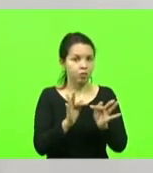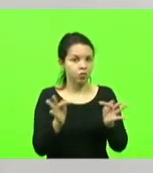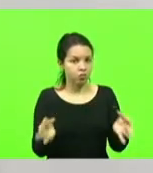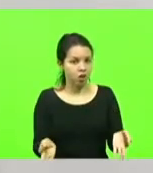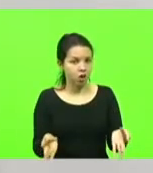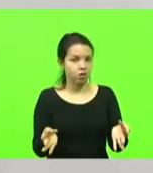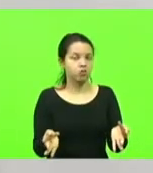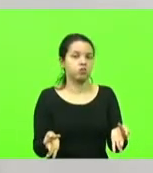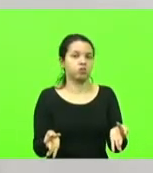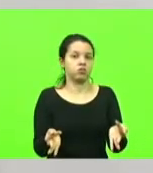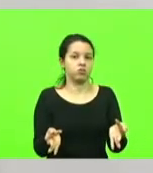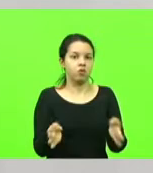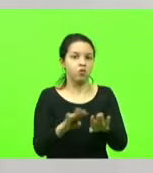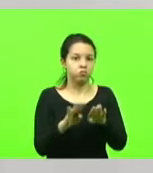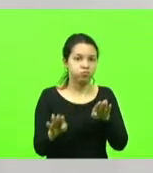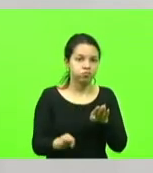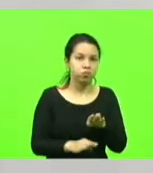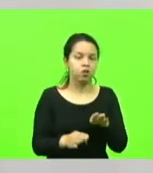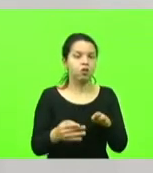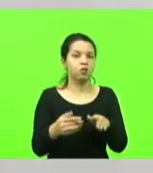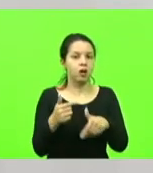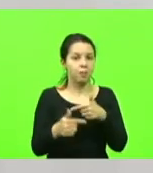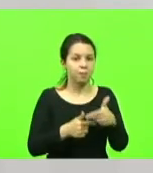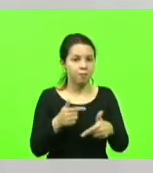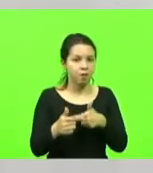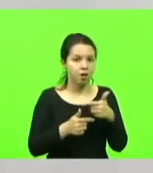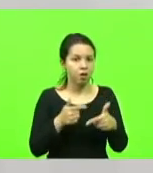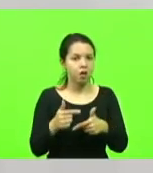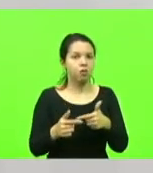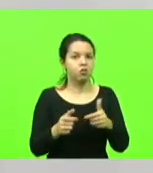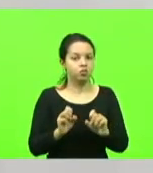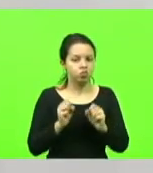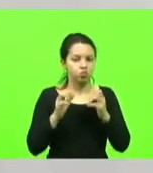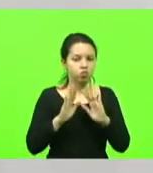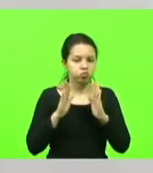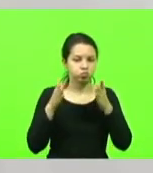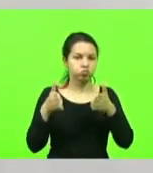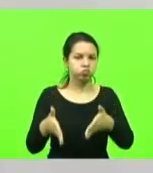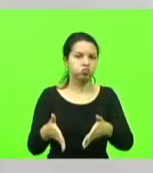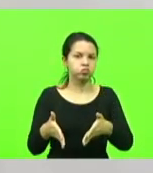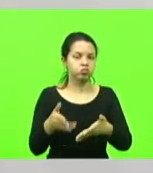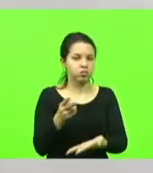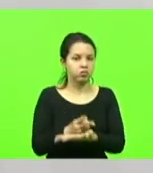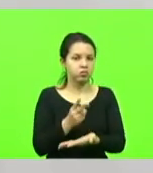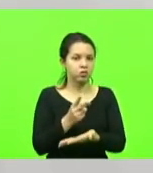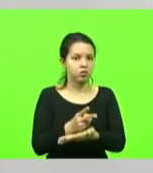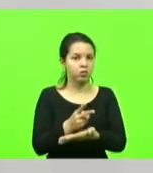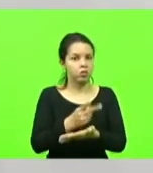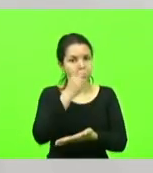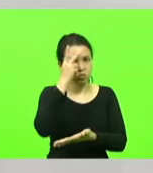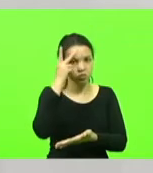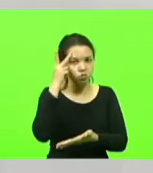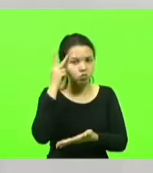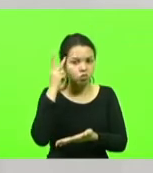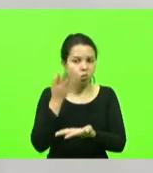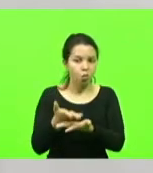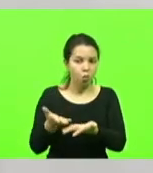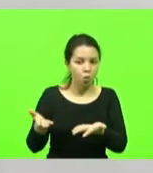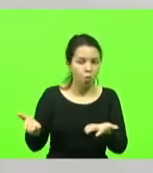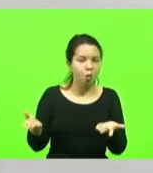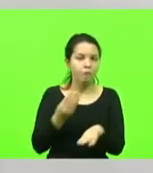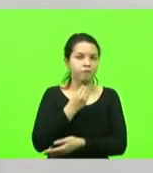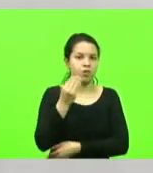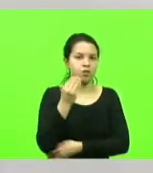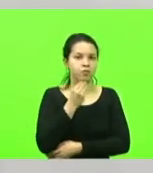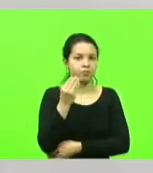trabalho e espírito de oração e dedicação sempre aos mais fracos, tendo marcado a